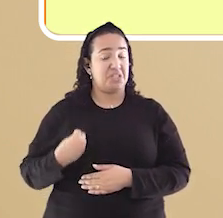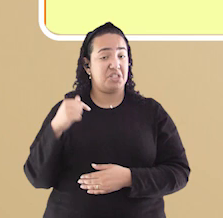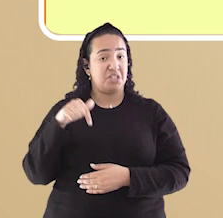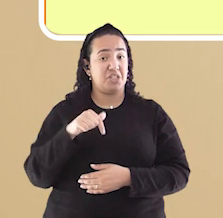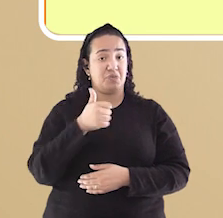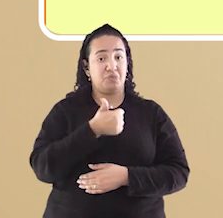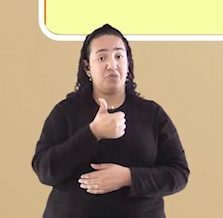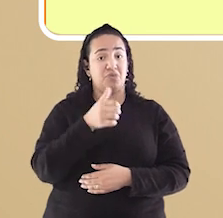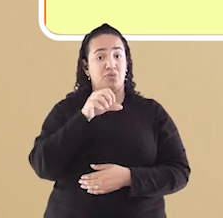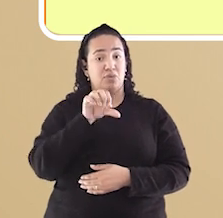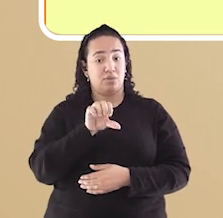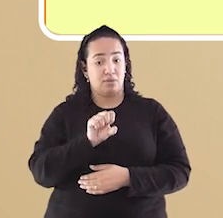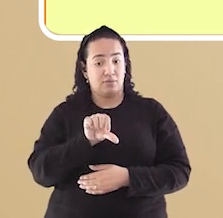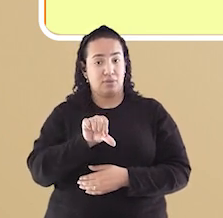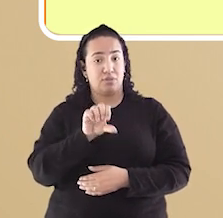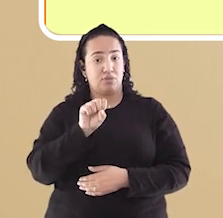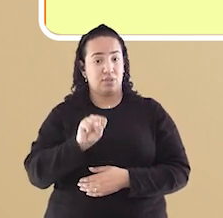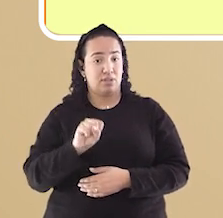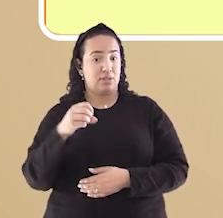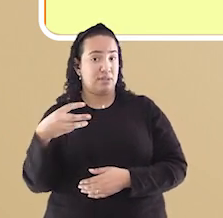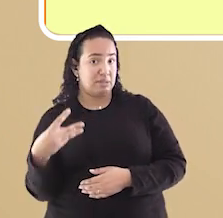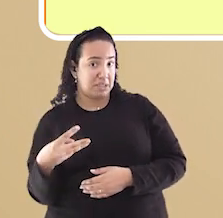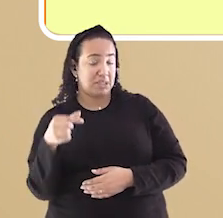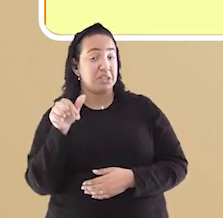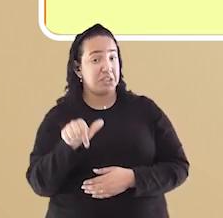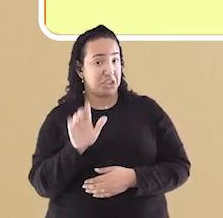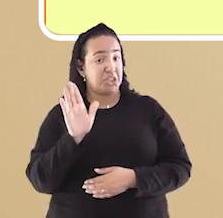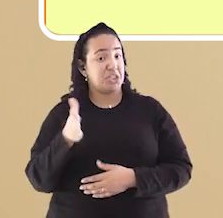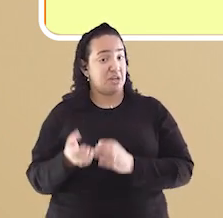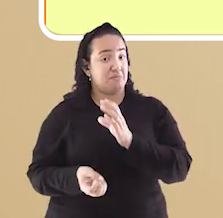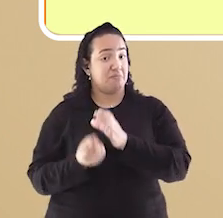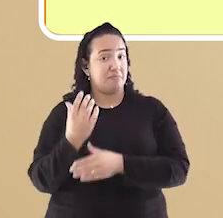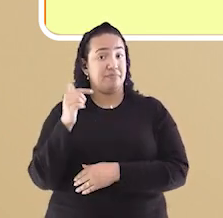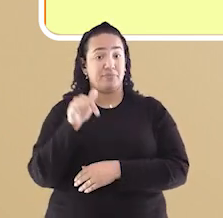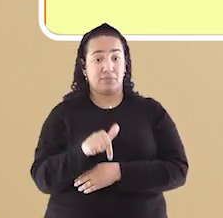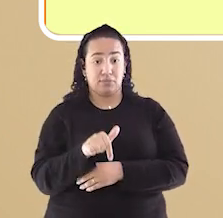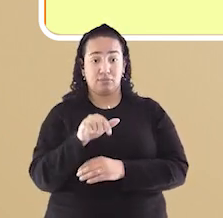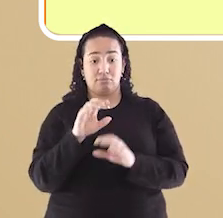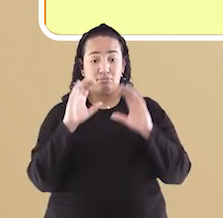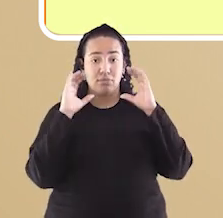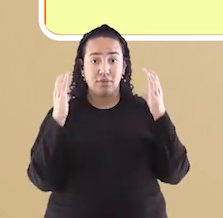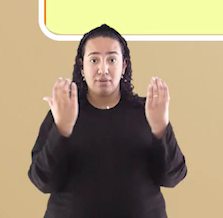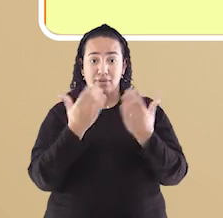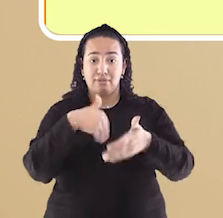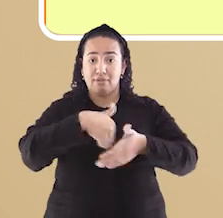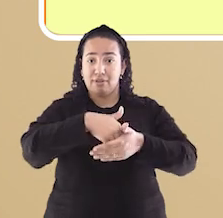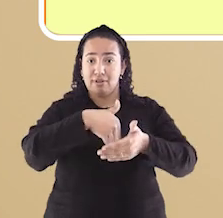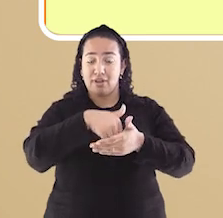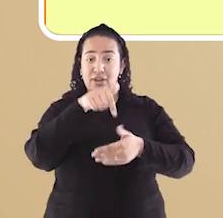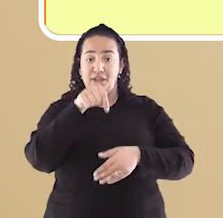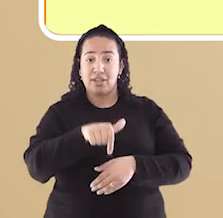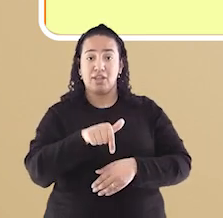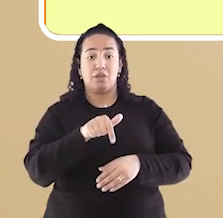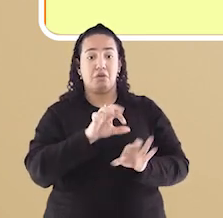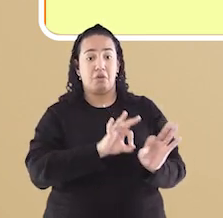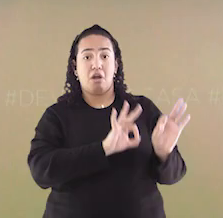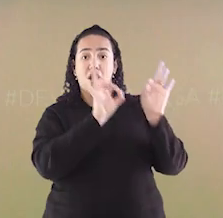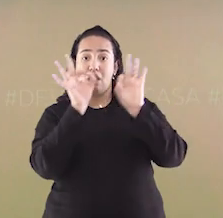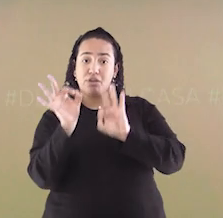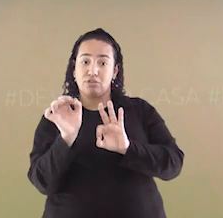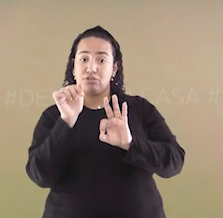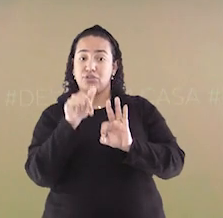Você já assistiu algum jogo nesse estádio? Foi nele que a seleção de camarões treinou durante a Copa do Mundo em 2014.